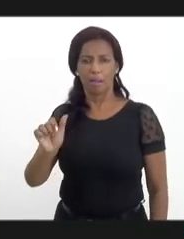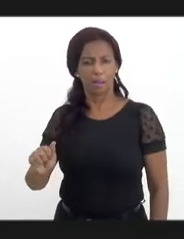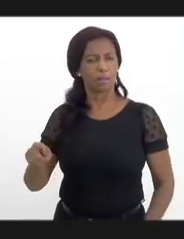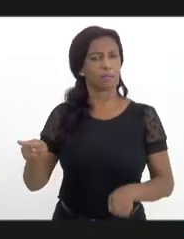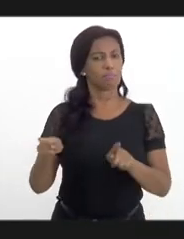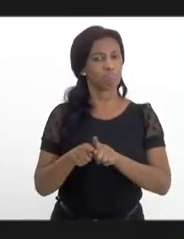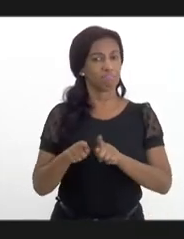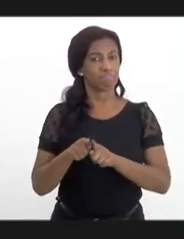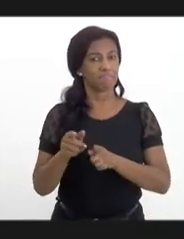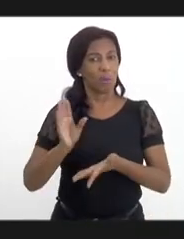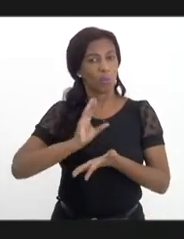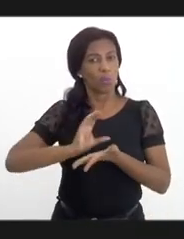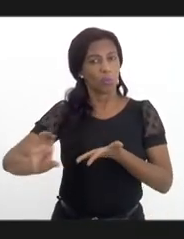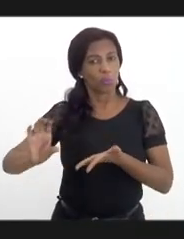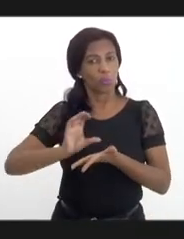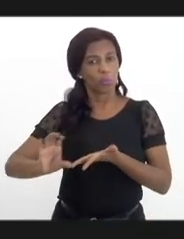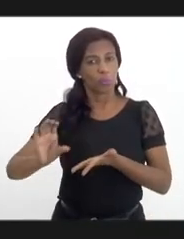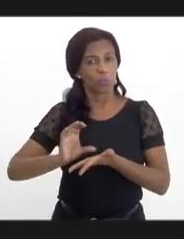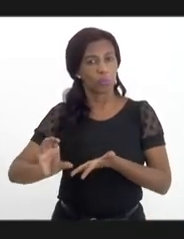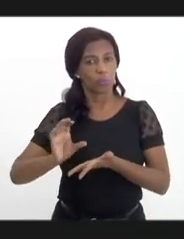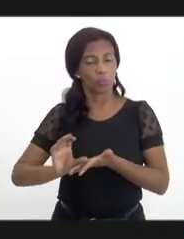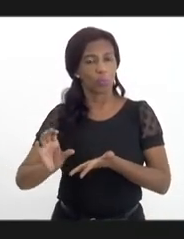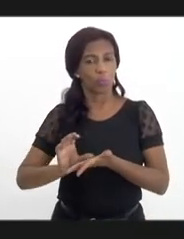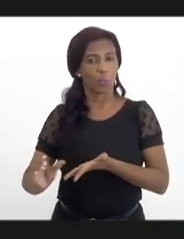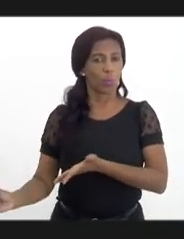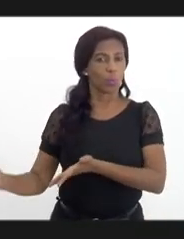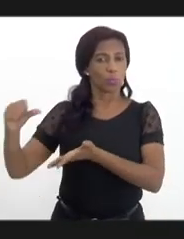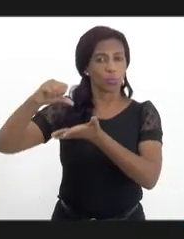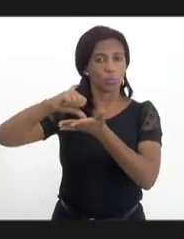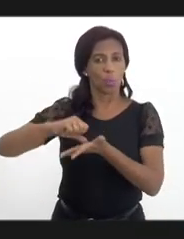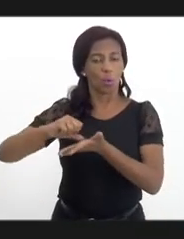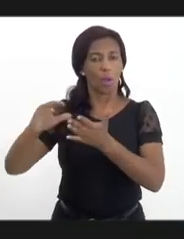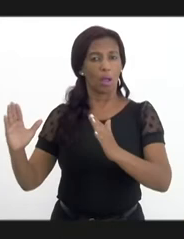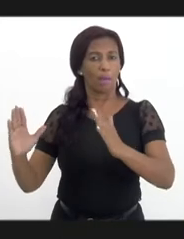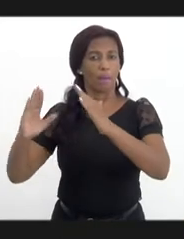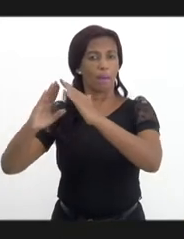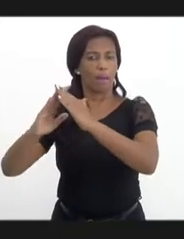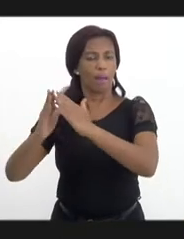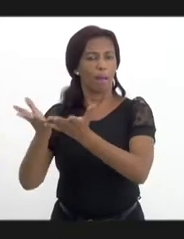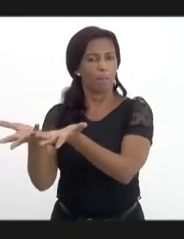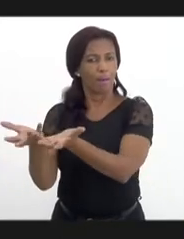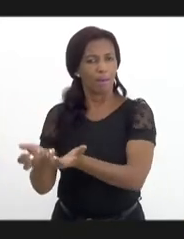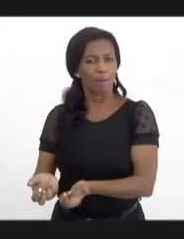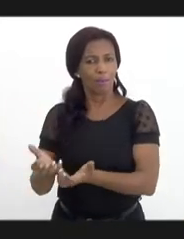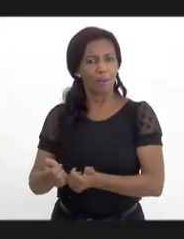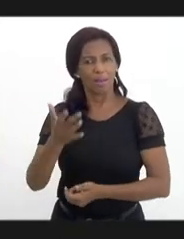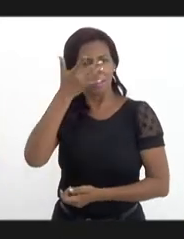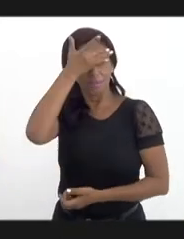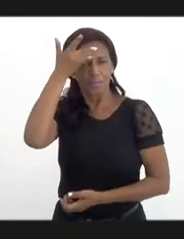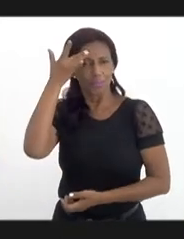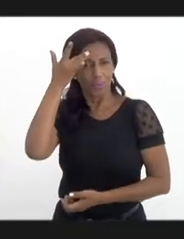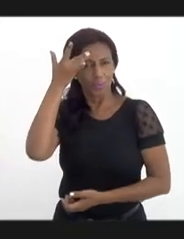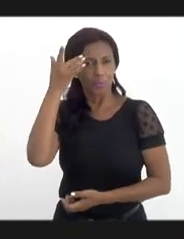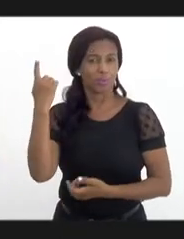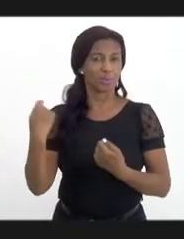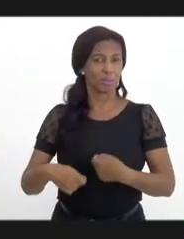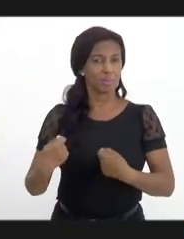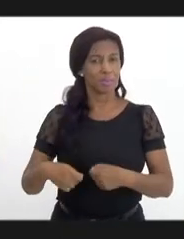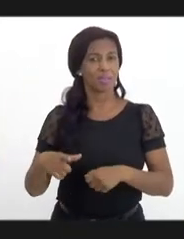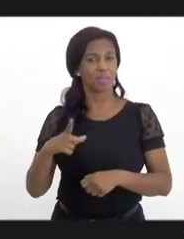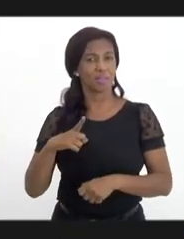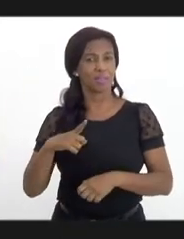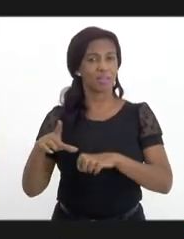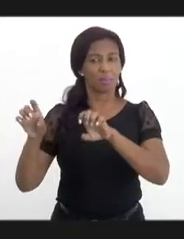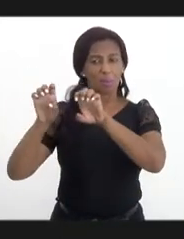investir no aumento das unidades de acolhimento e também ter uma estrutura